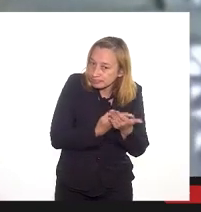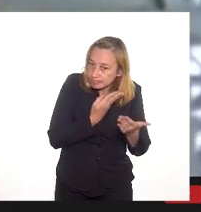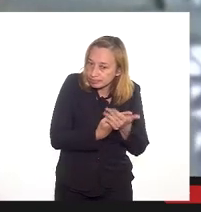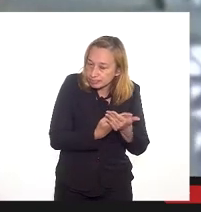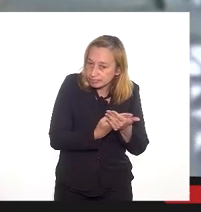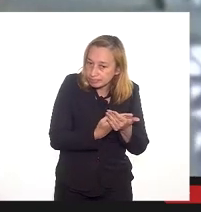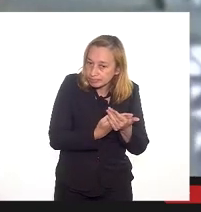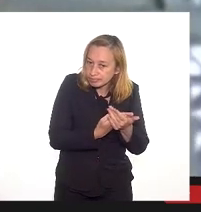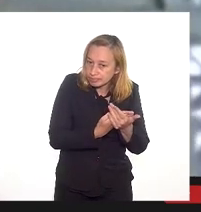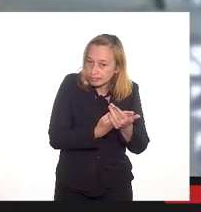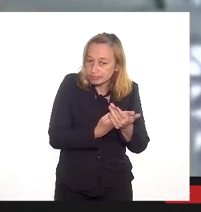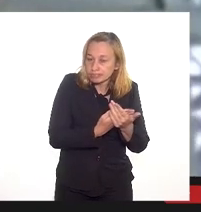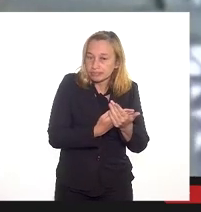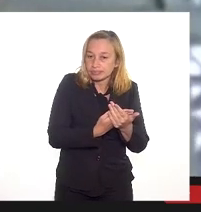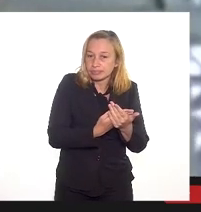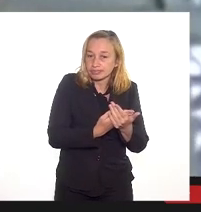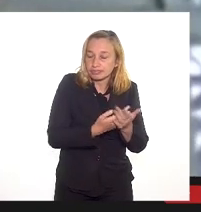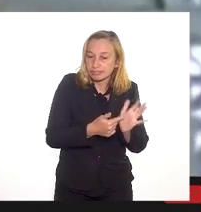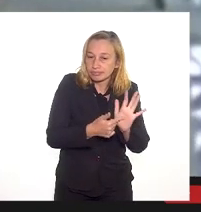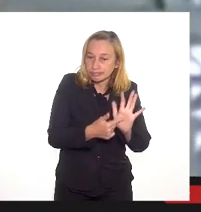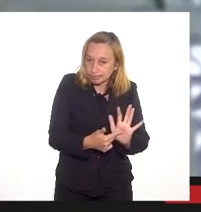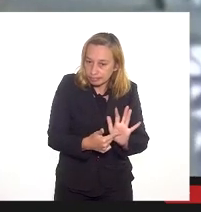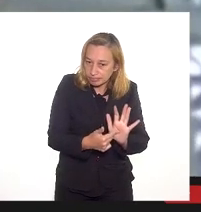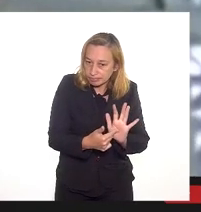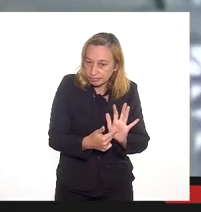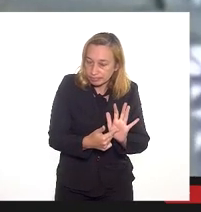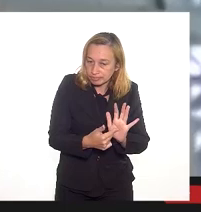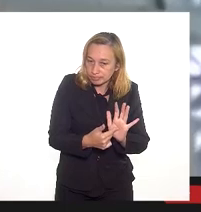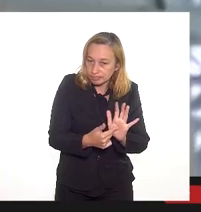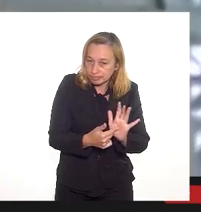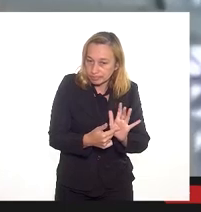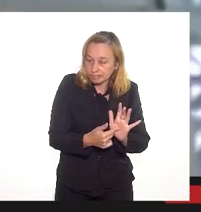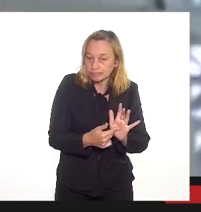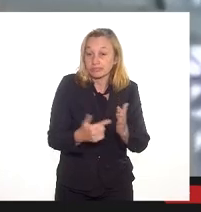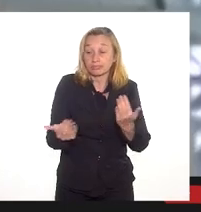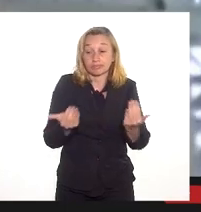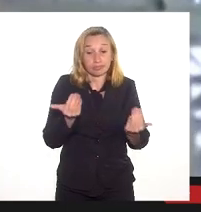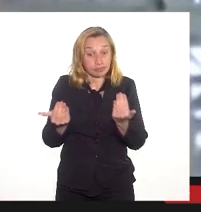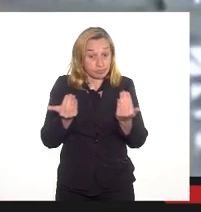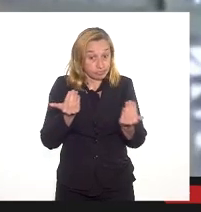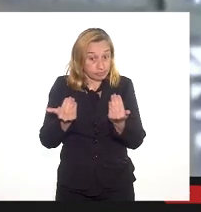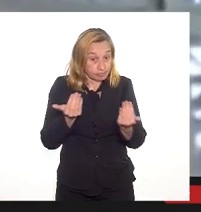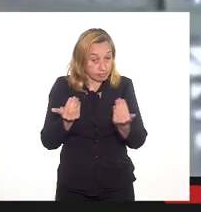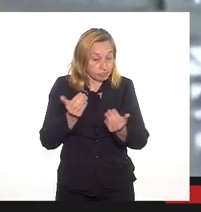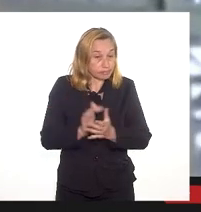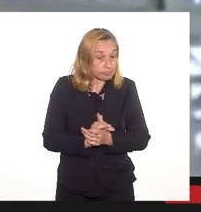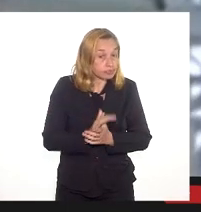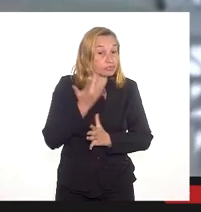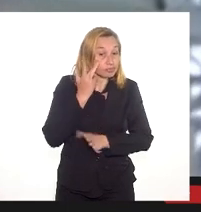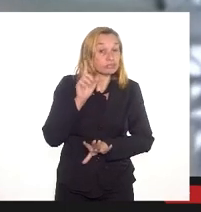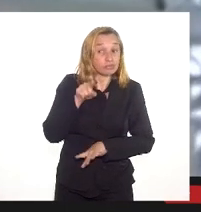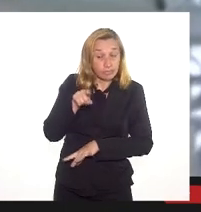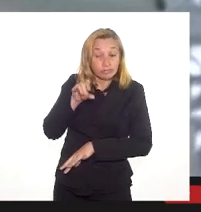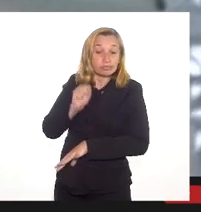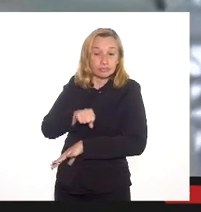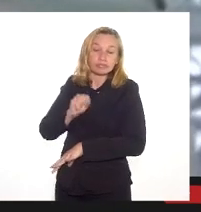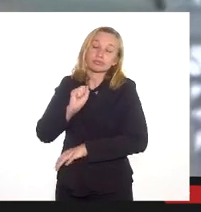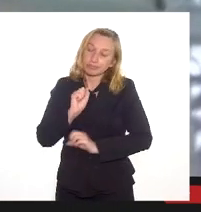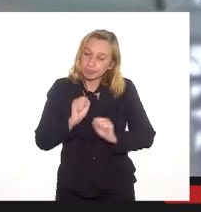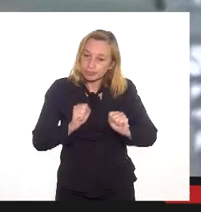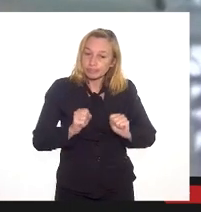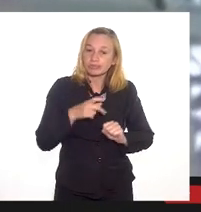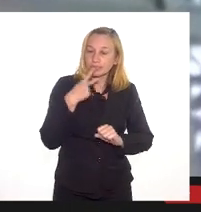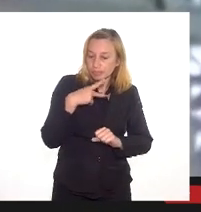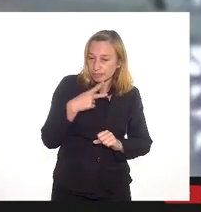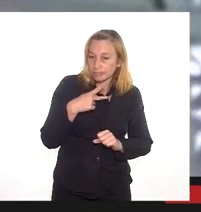isentos e forem levados à comparação, eu acho que, aí sim, é possível se falar